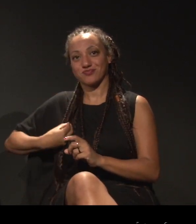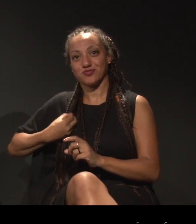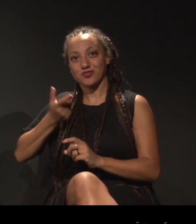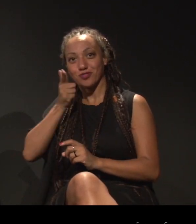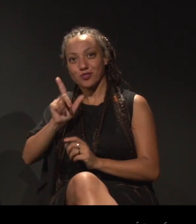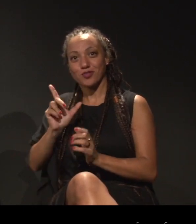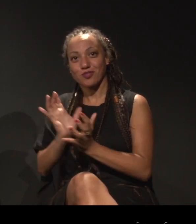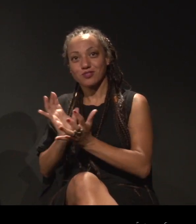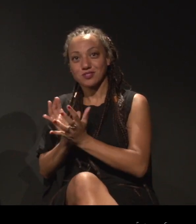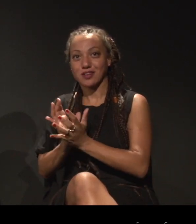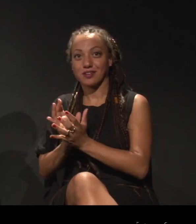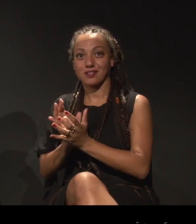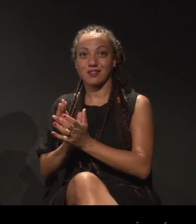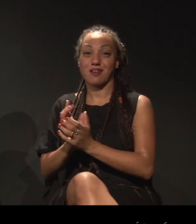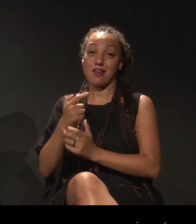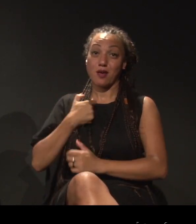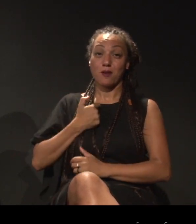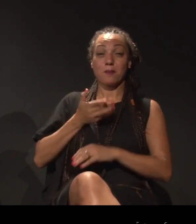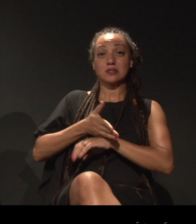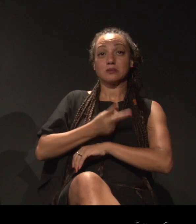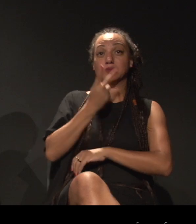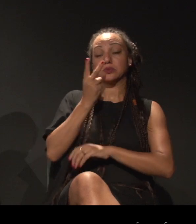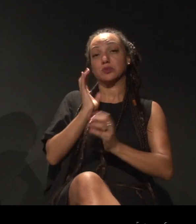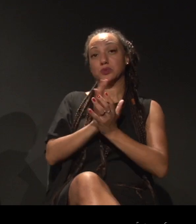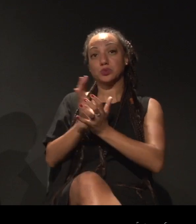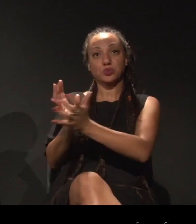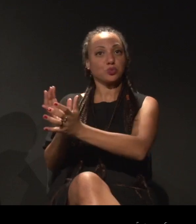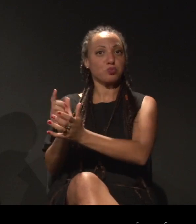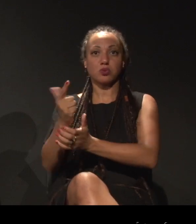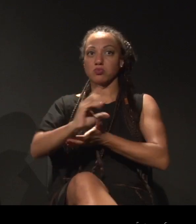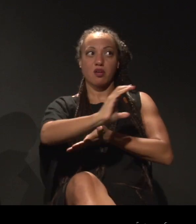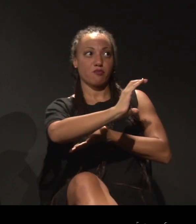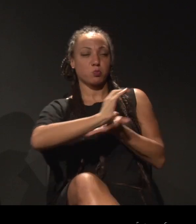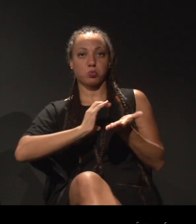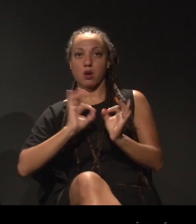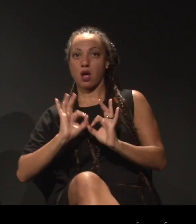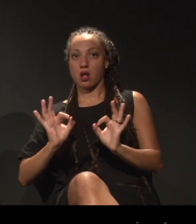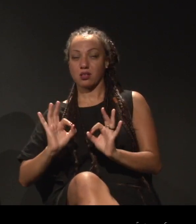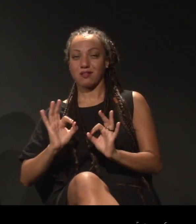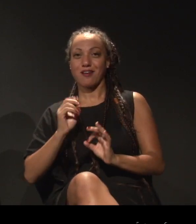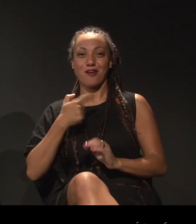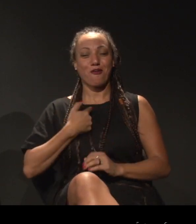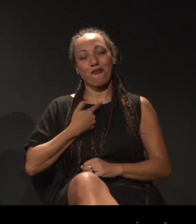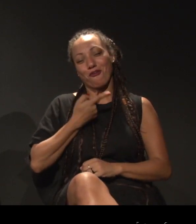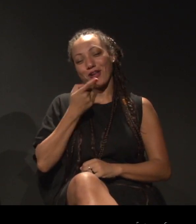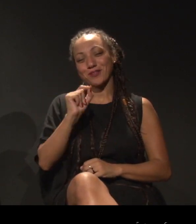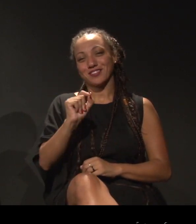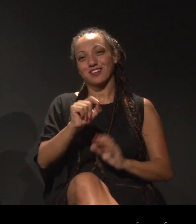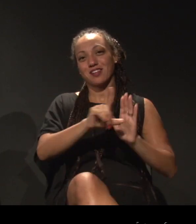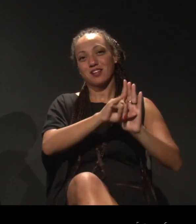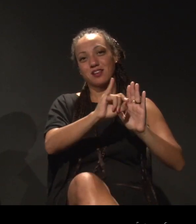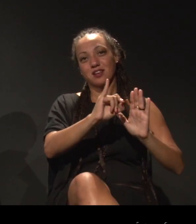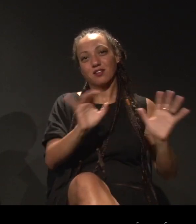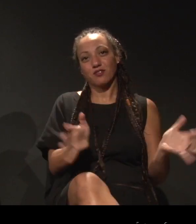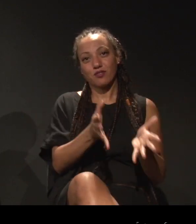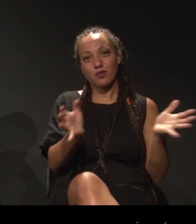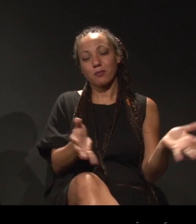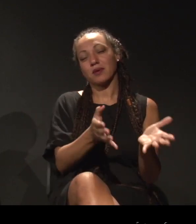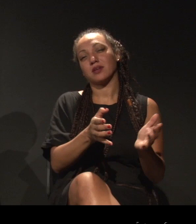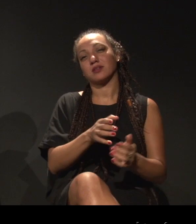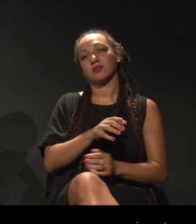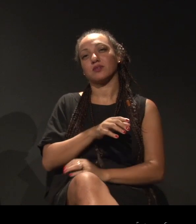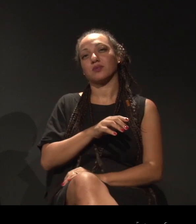que eu participo, nós não somos fomentados. Eu costumo dizer que é a lei de fomento, desde de Brito Paula